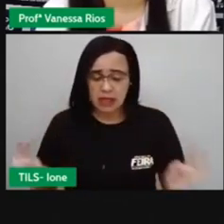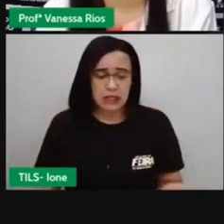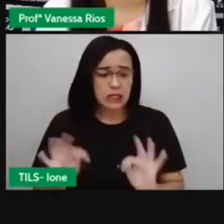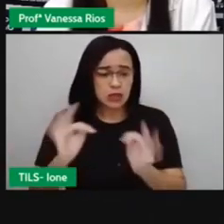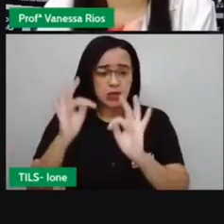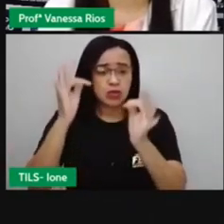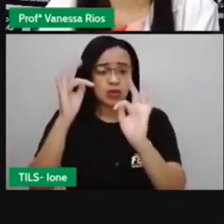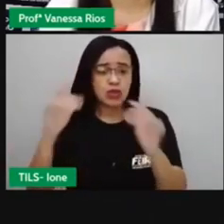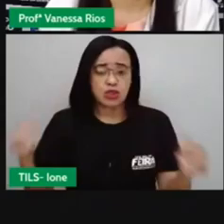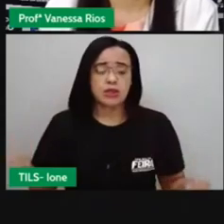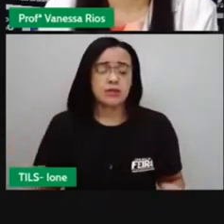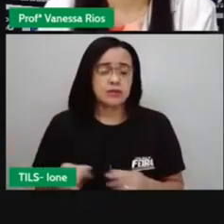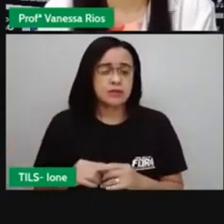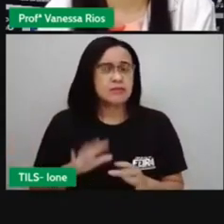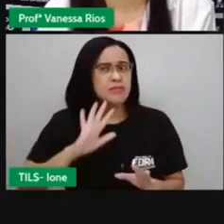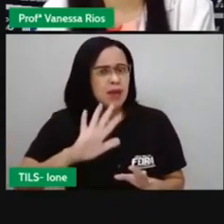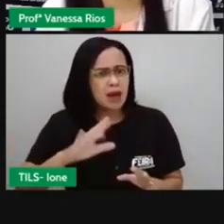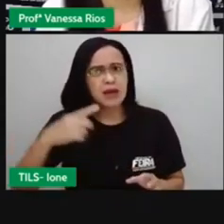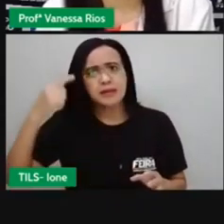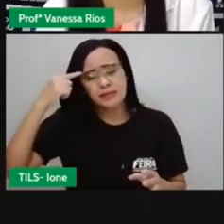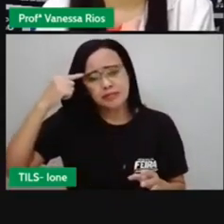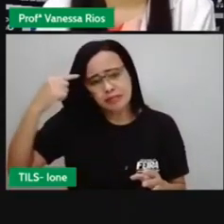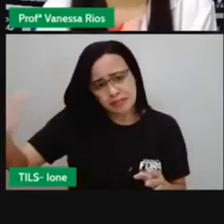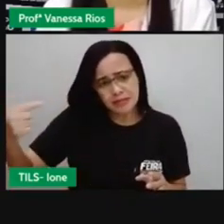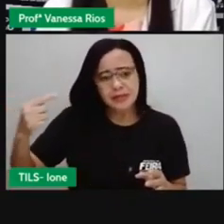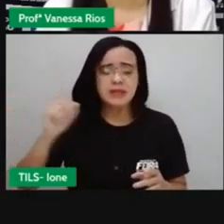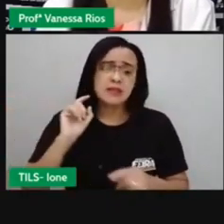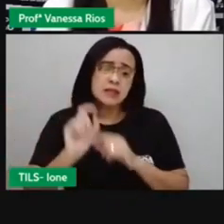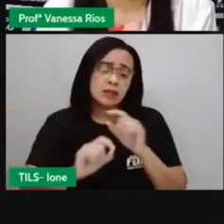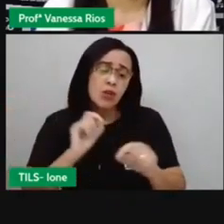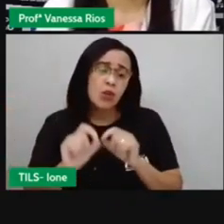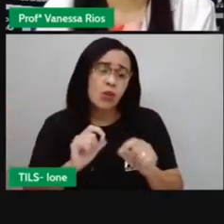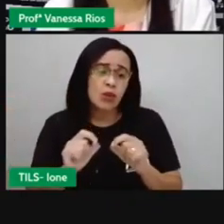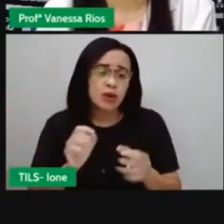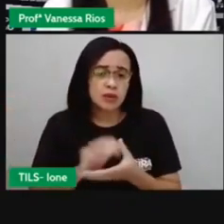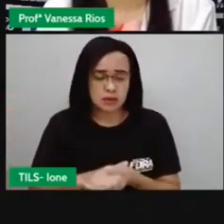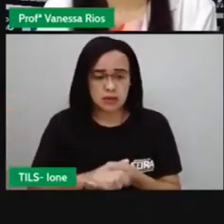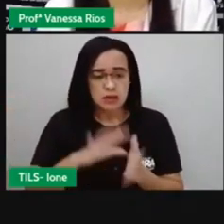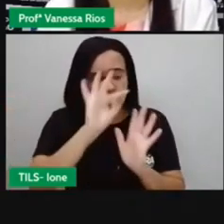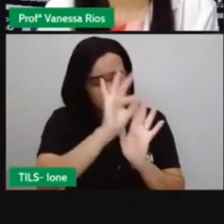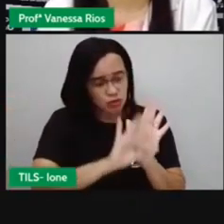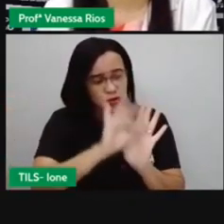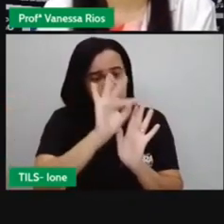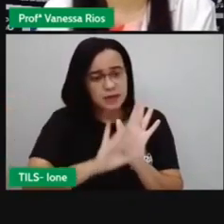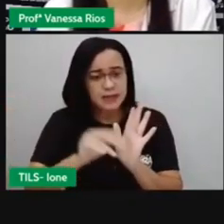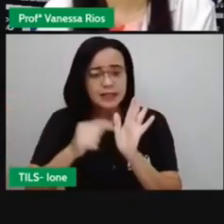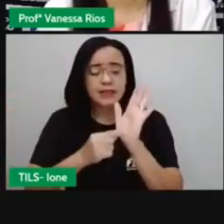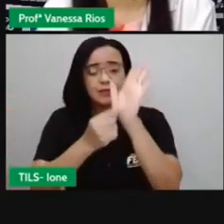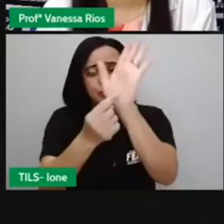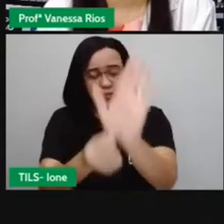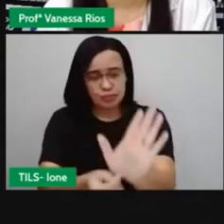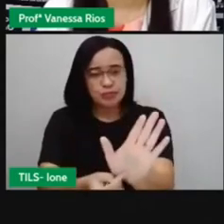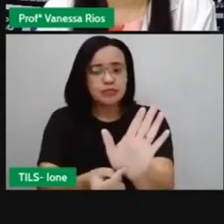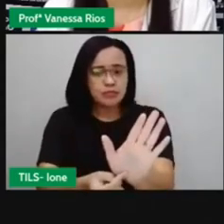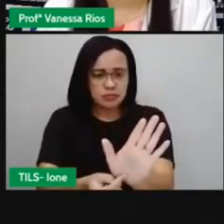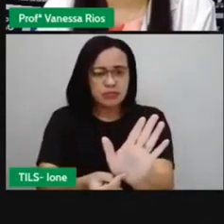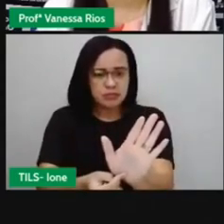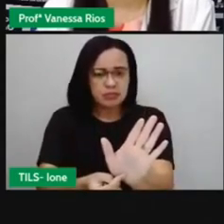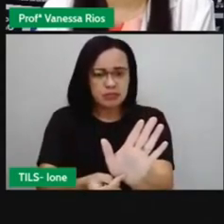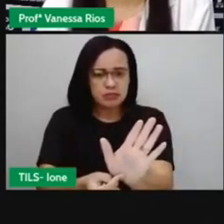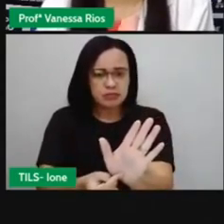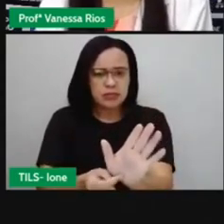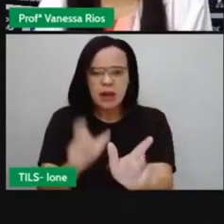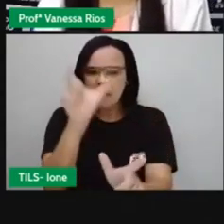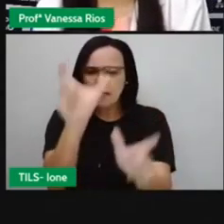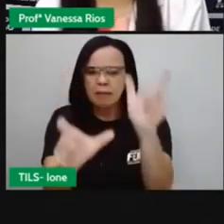Vamos pensar agora aí, observando, esses textos que foram apresentados. Quem aí são